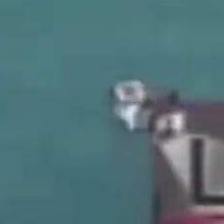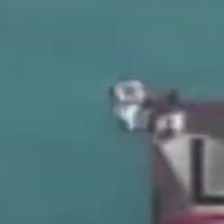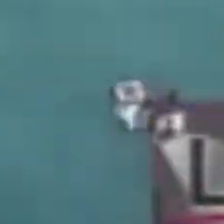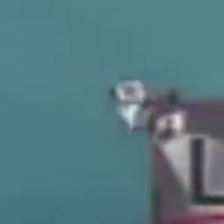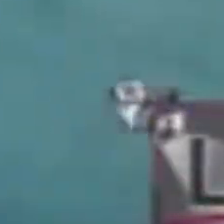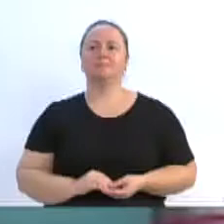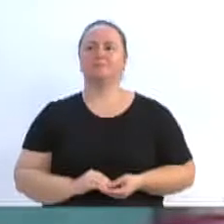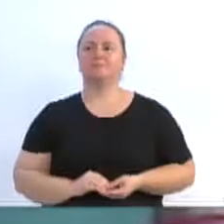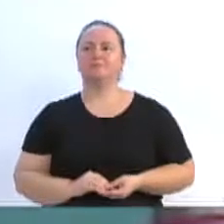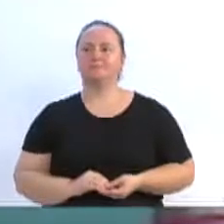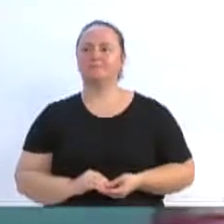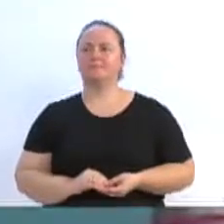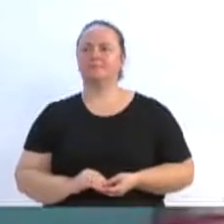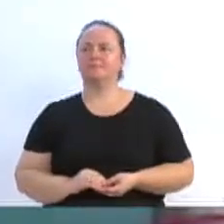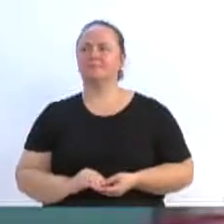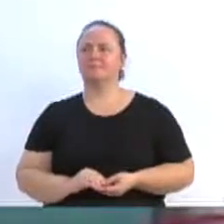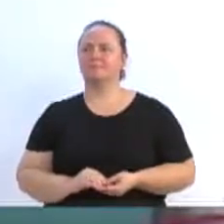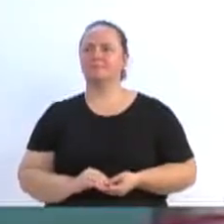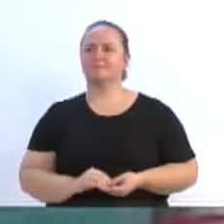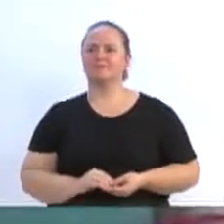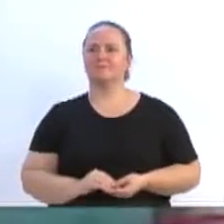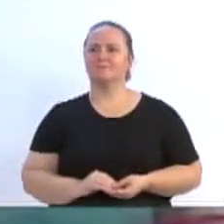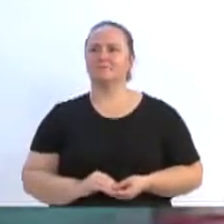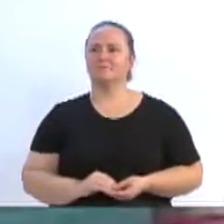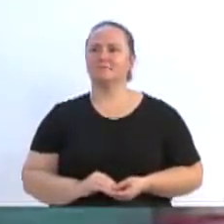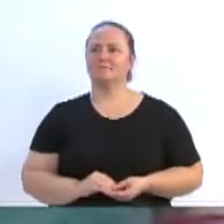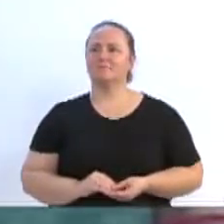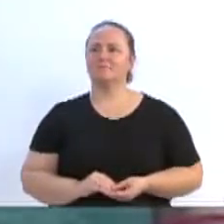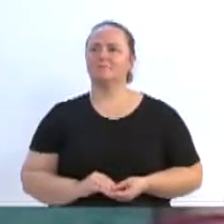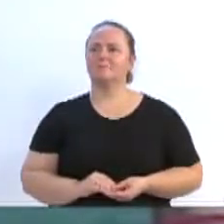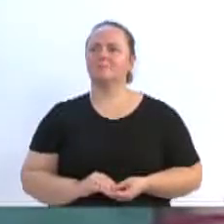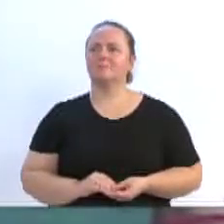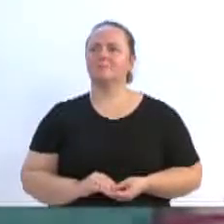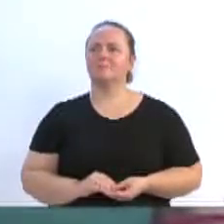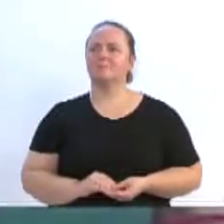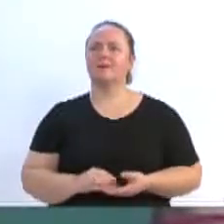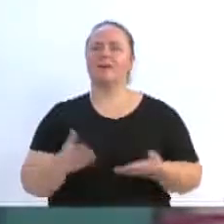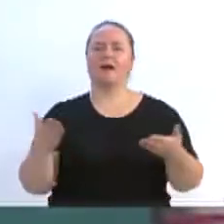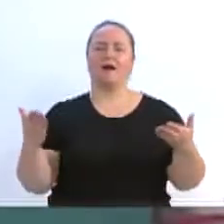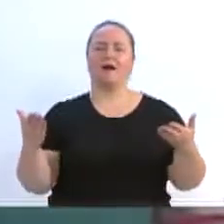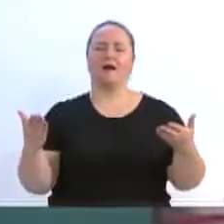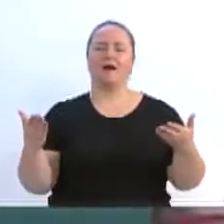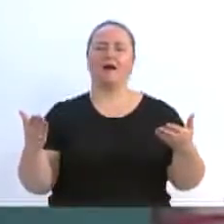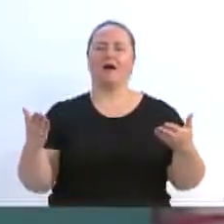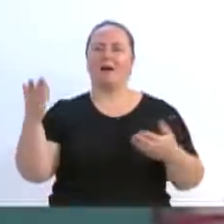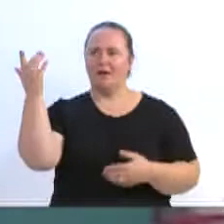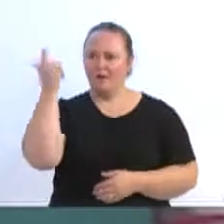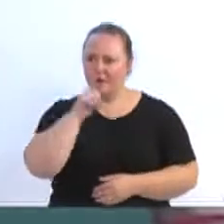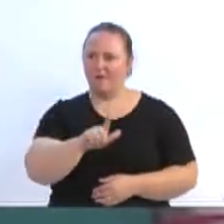João Augusto, o primeiro foi do Heitor. Olha o chute! Gol!